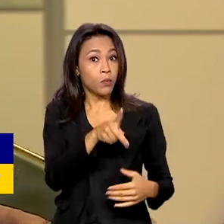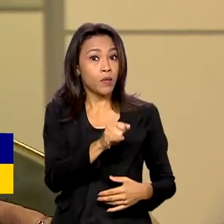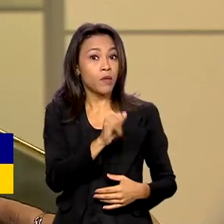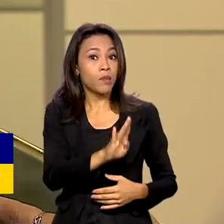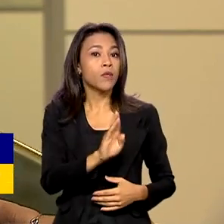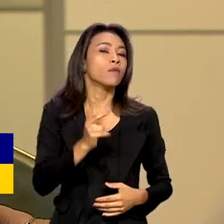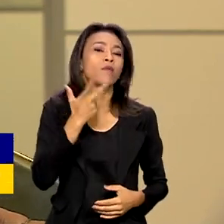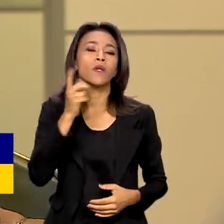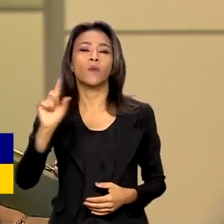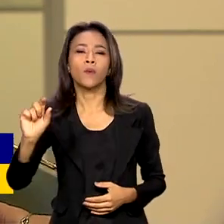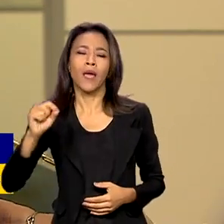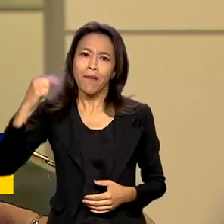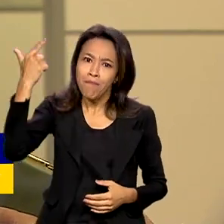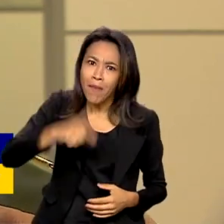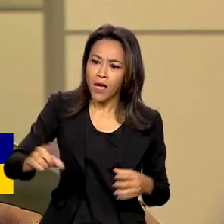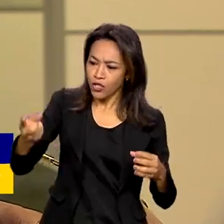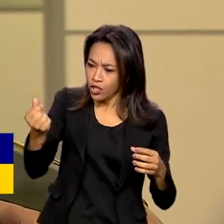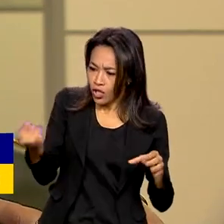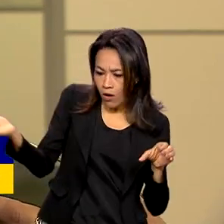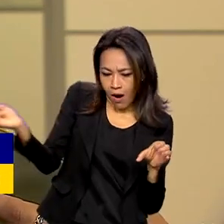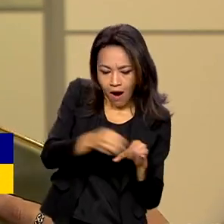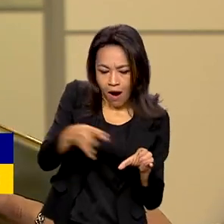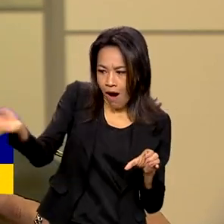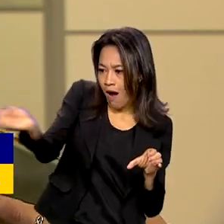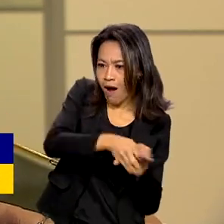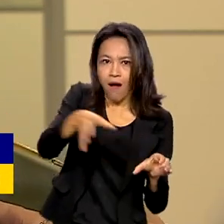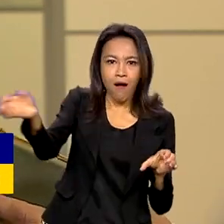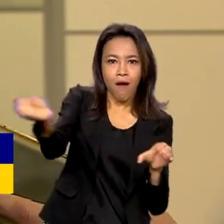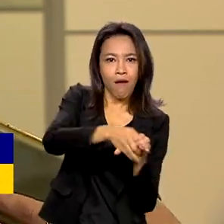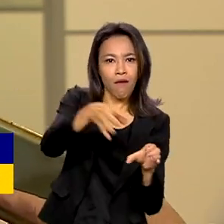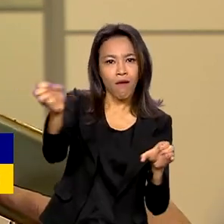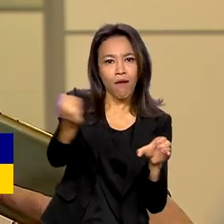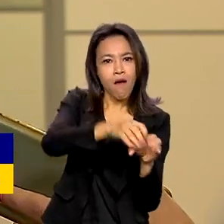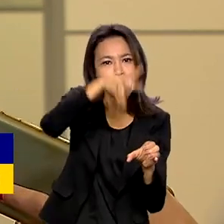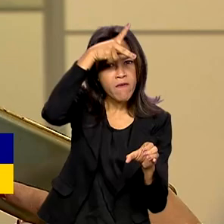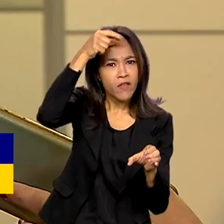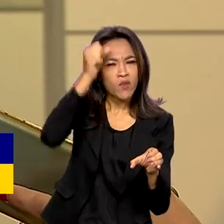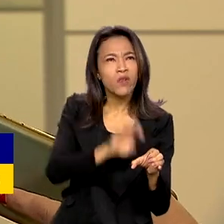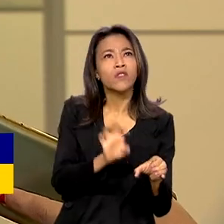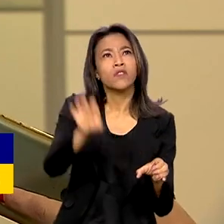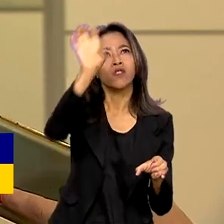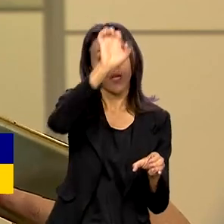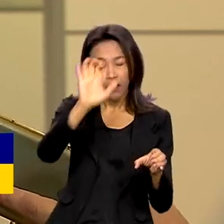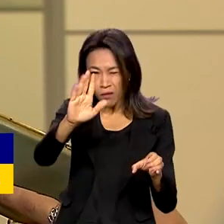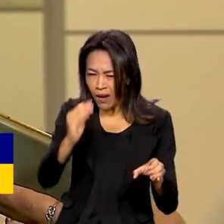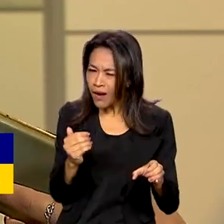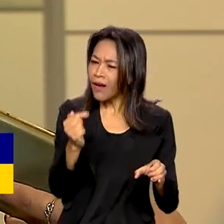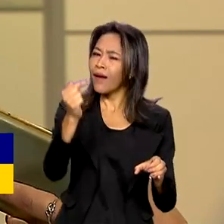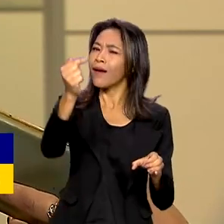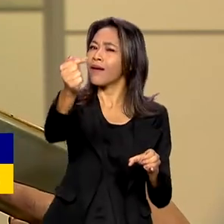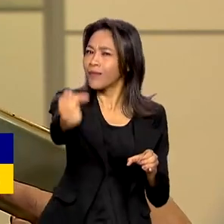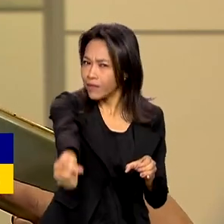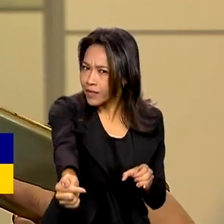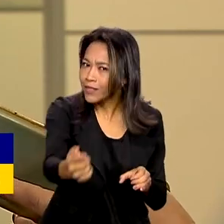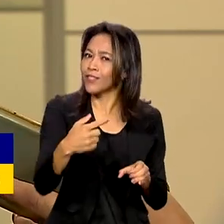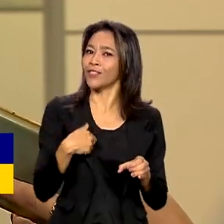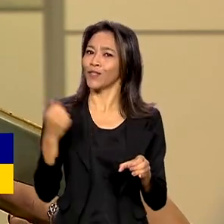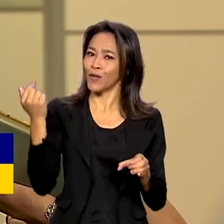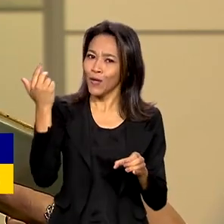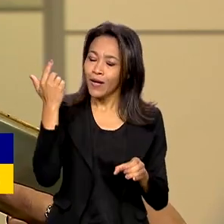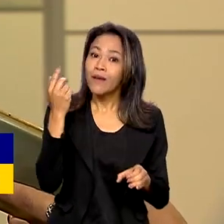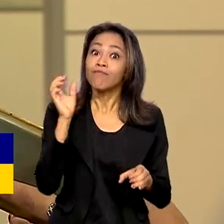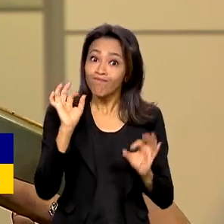falando de recursos a mais que caem nos cofres das prefeituras e dos estados. Então, lá na frente, quando ela estiver valendo para estados e